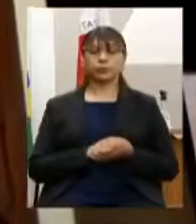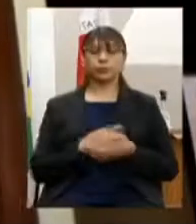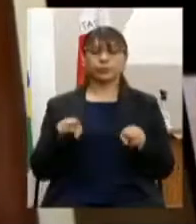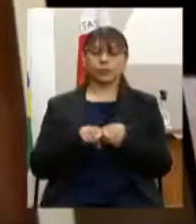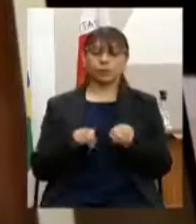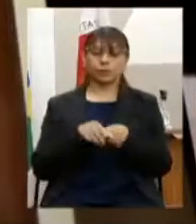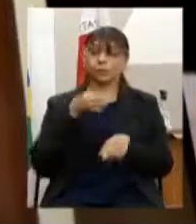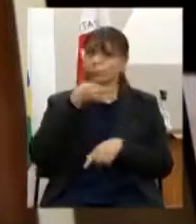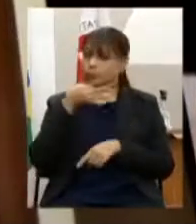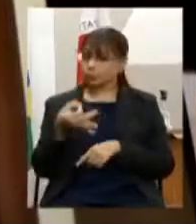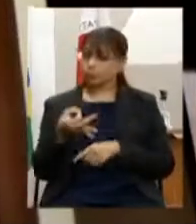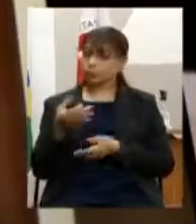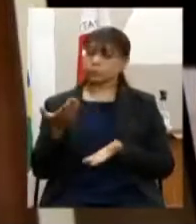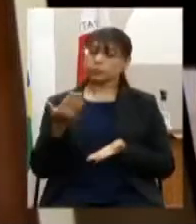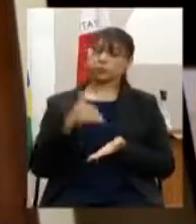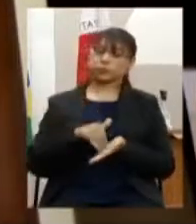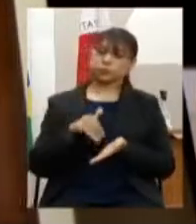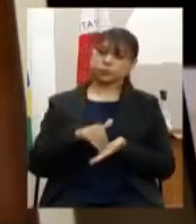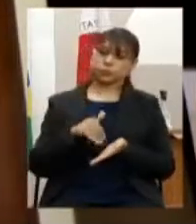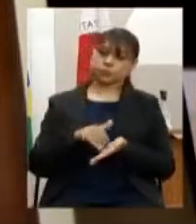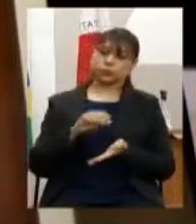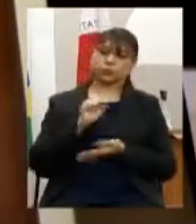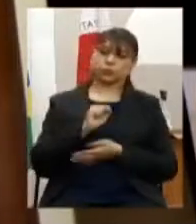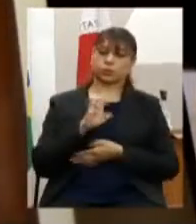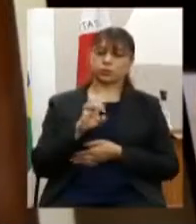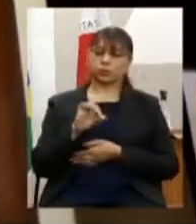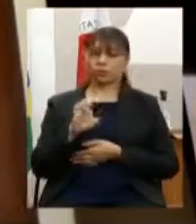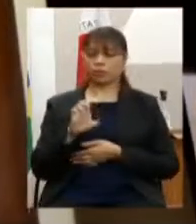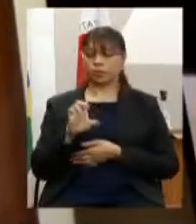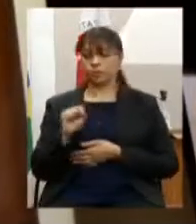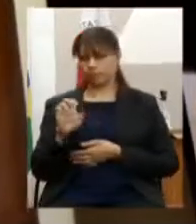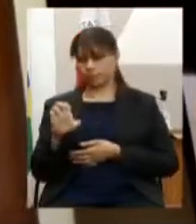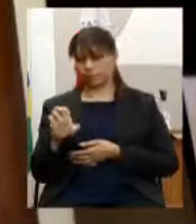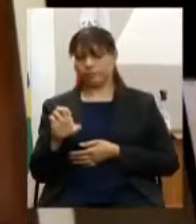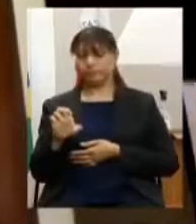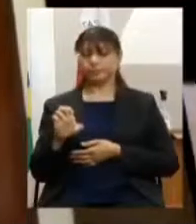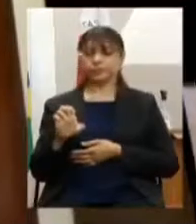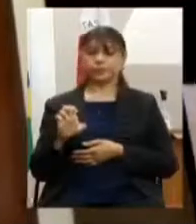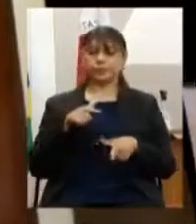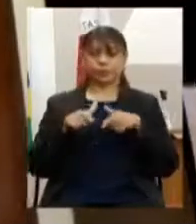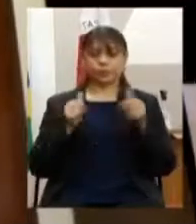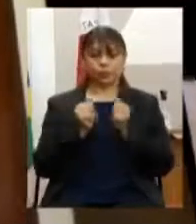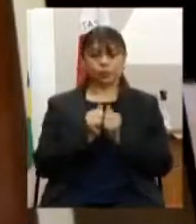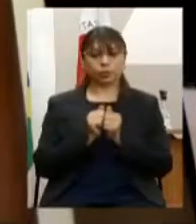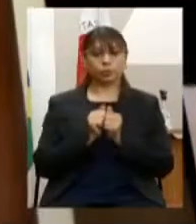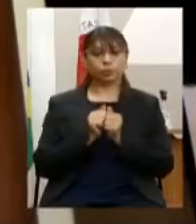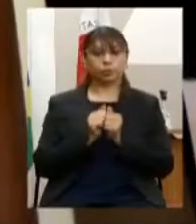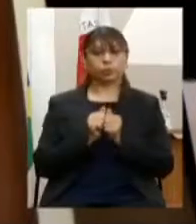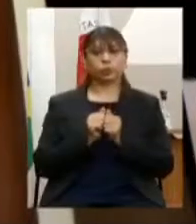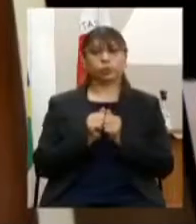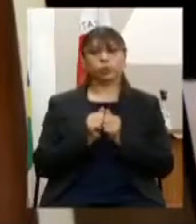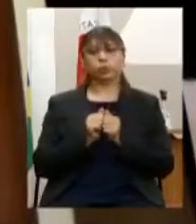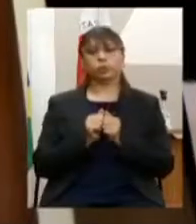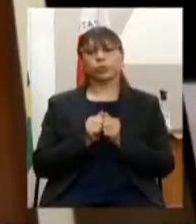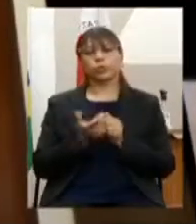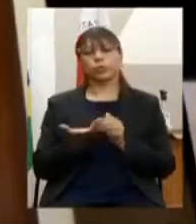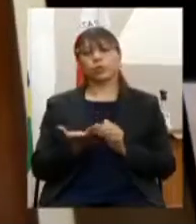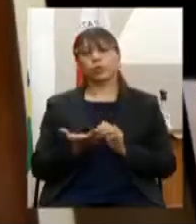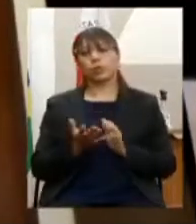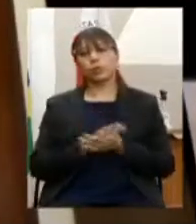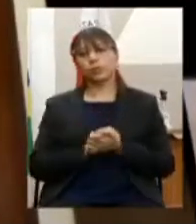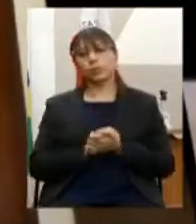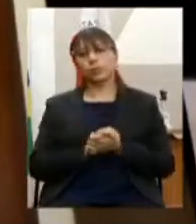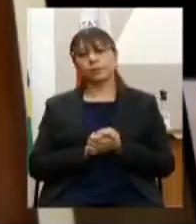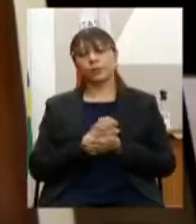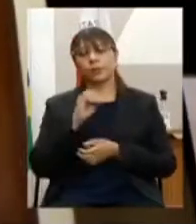estado de desenvolvimento social cds a articulação com a ouvidoria geral do estado no âmbito da